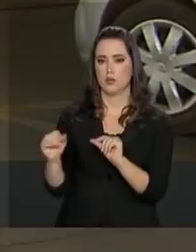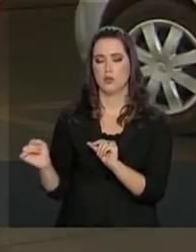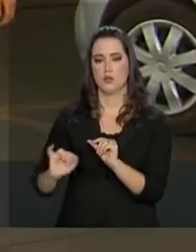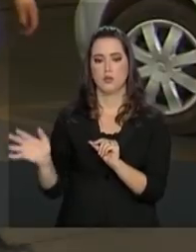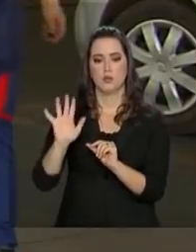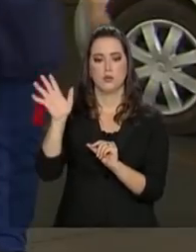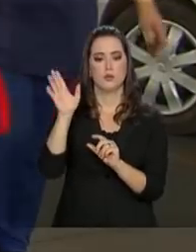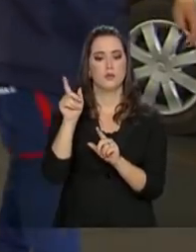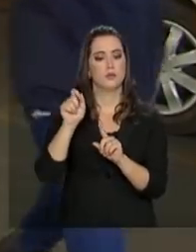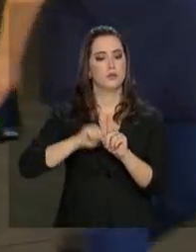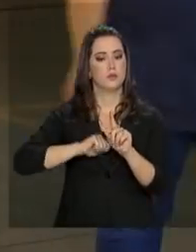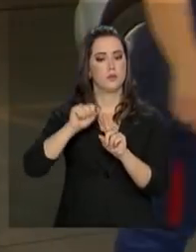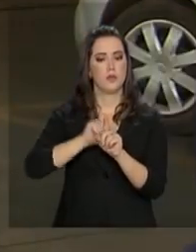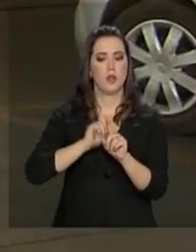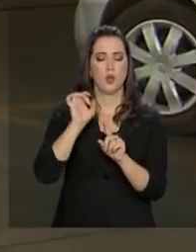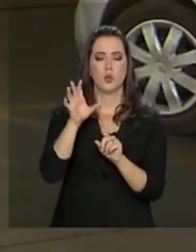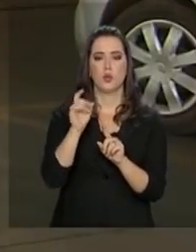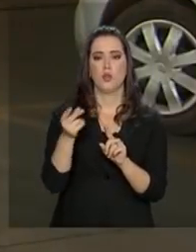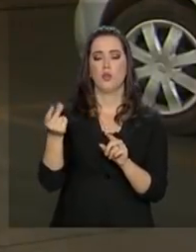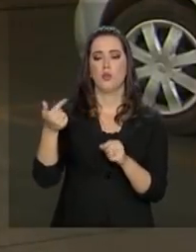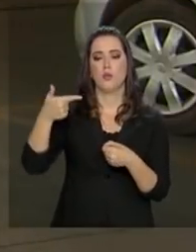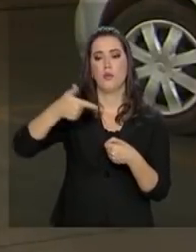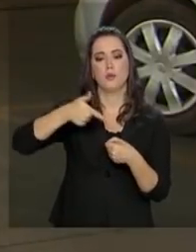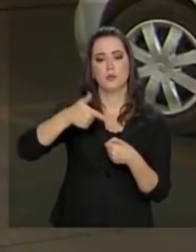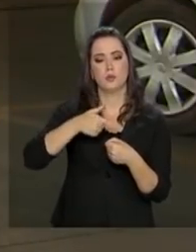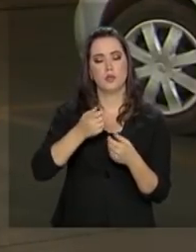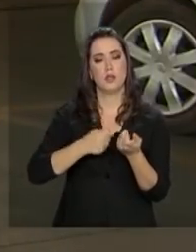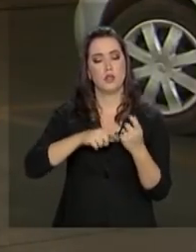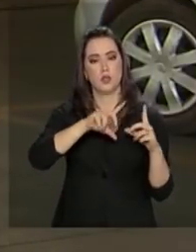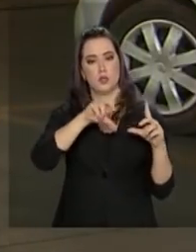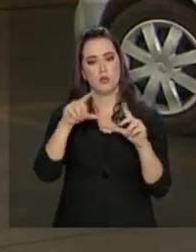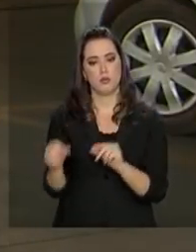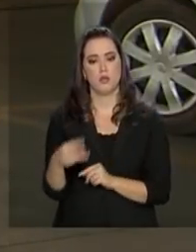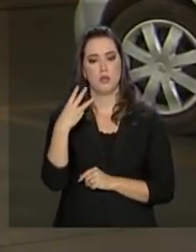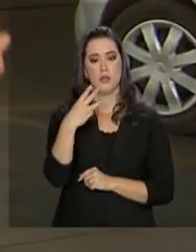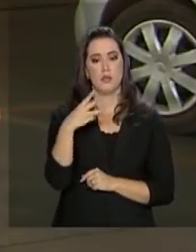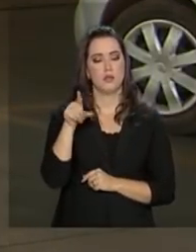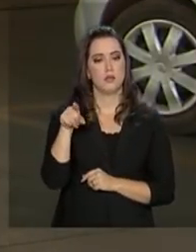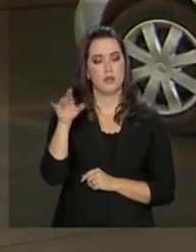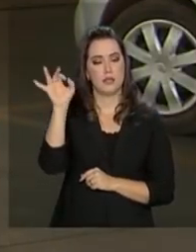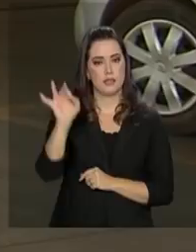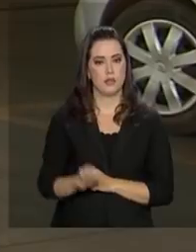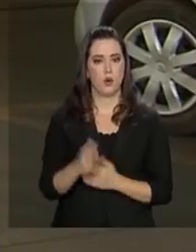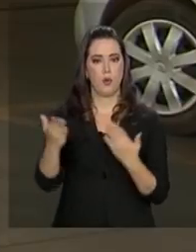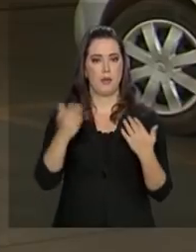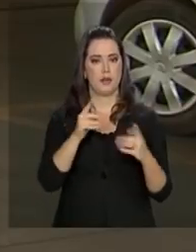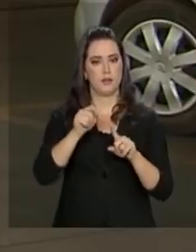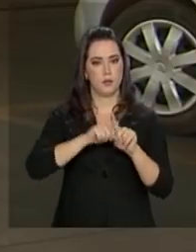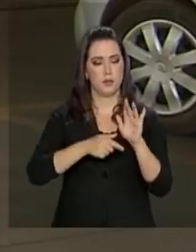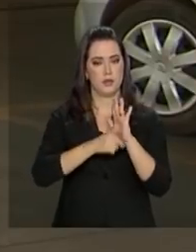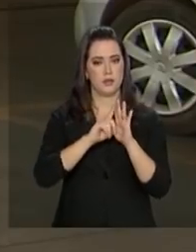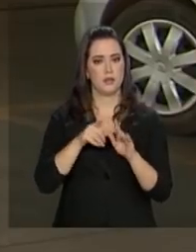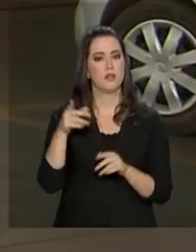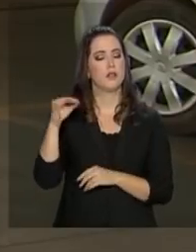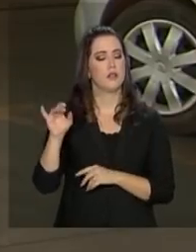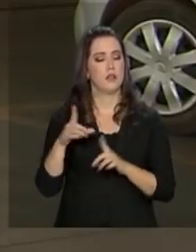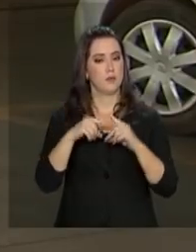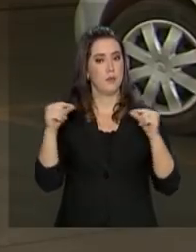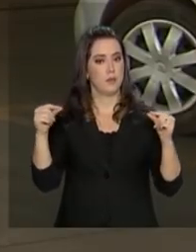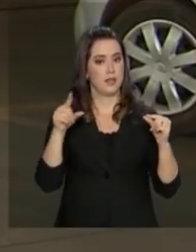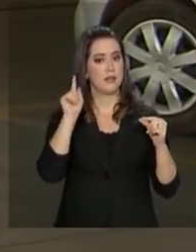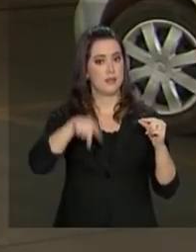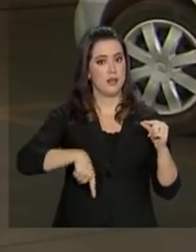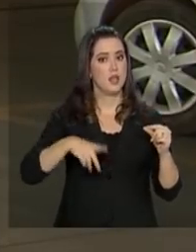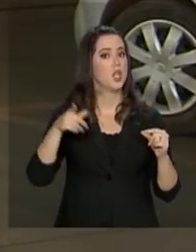inflação neste mês. Só no preço da gasolina foi registrada uma queda de 3% em relação ao mês passado. E em Brasília, esse